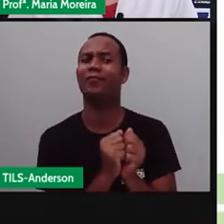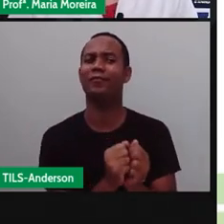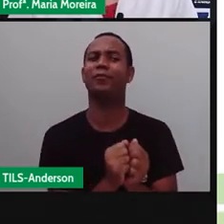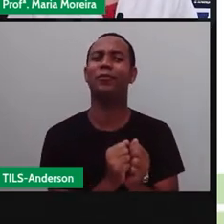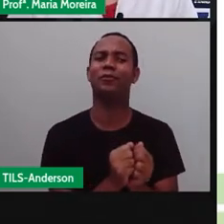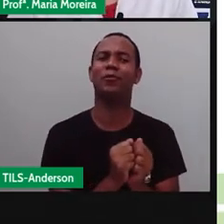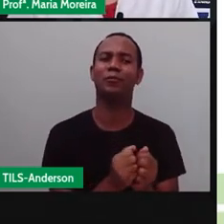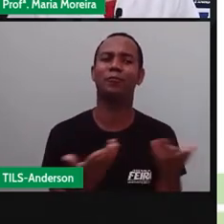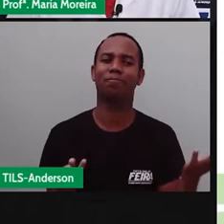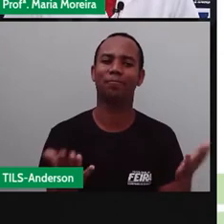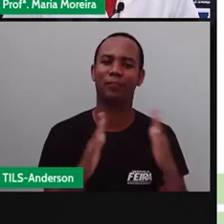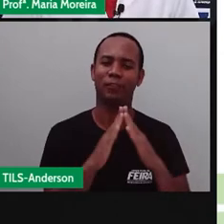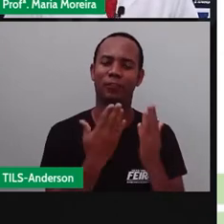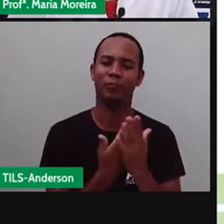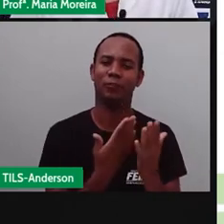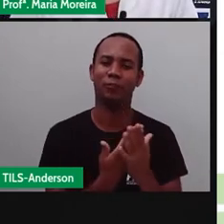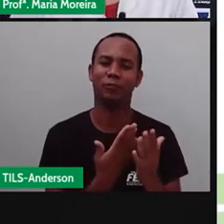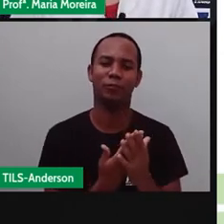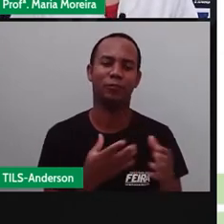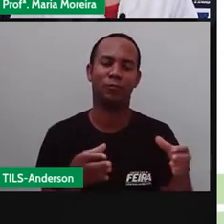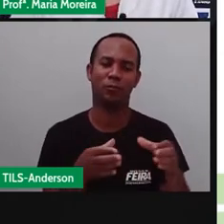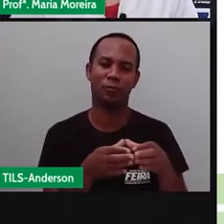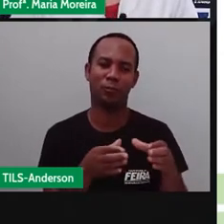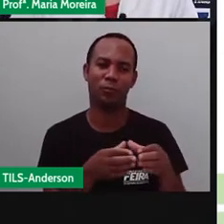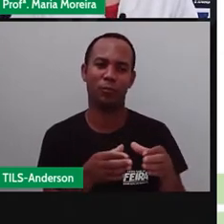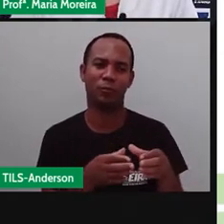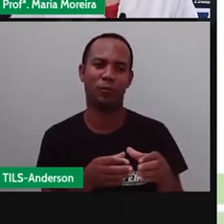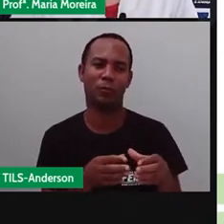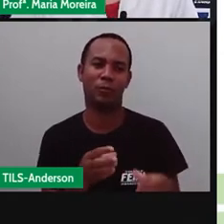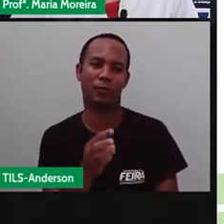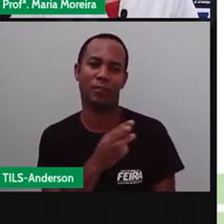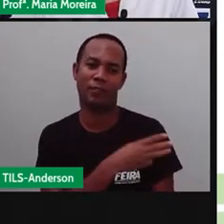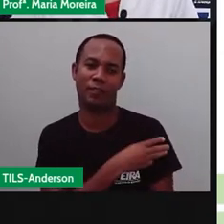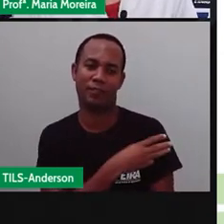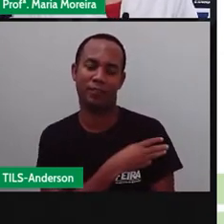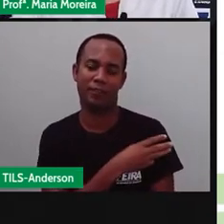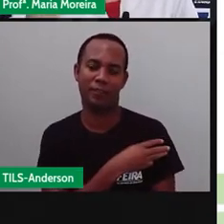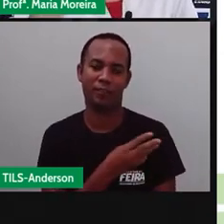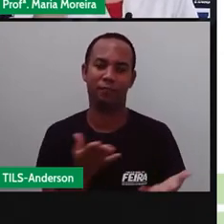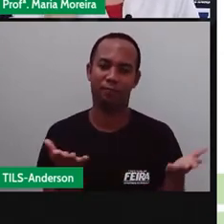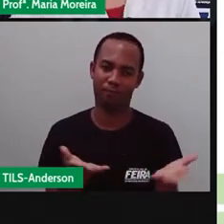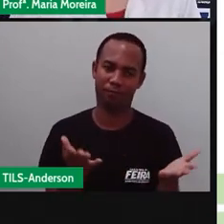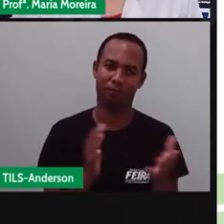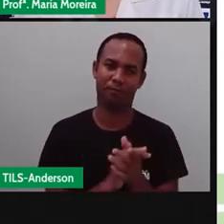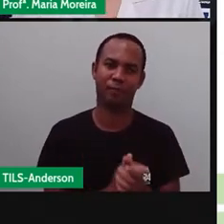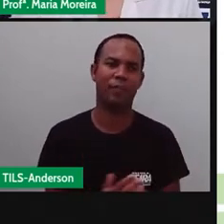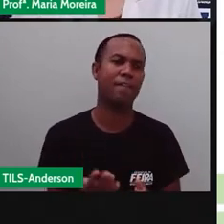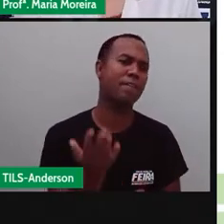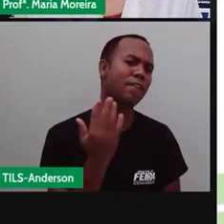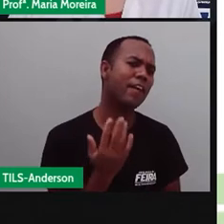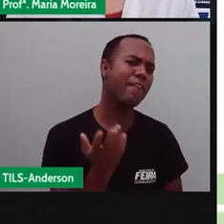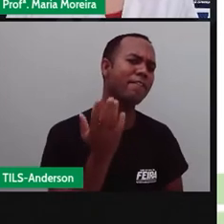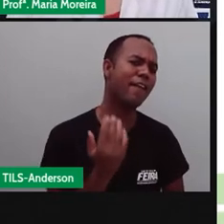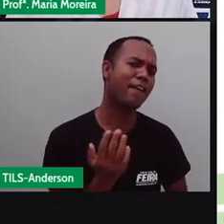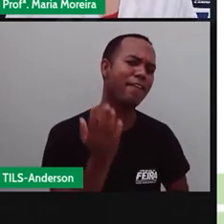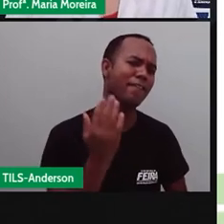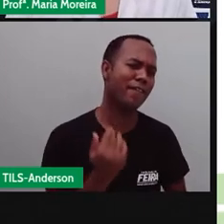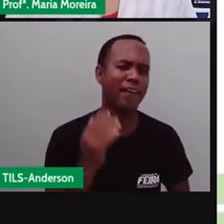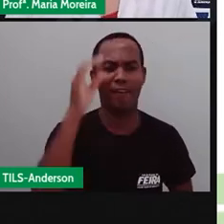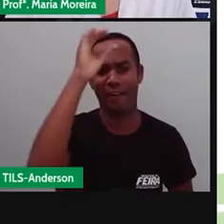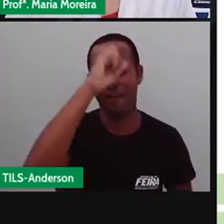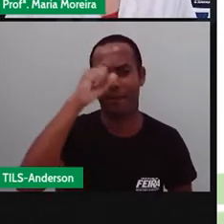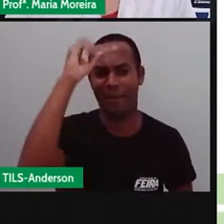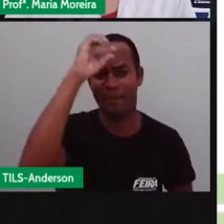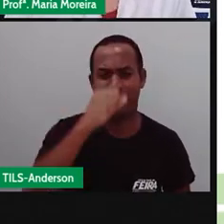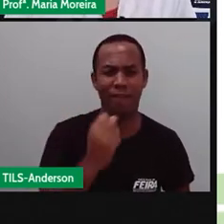para o terceiro ano, né, da rede municipal de Feira de Santana. Vamos lá? Vem com a gente aprender mais e